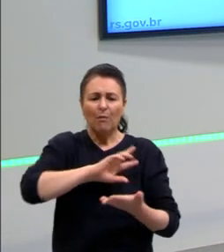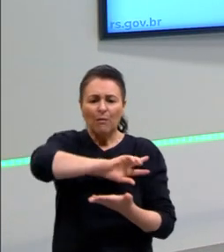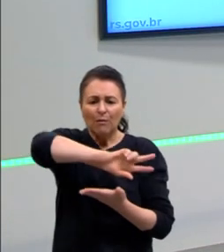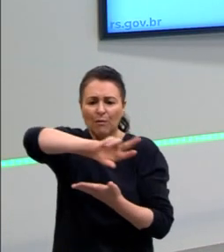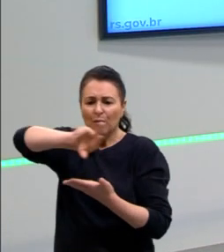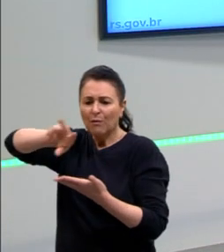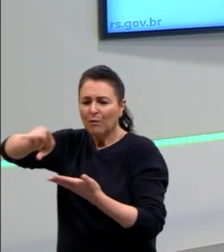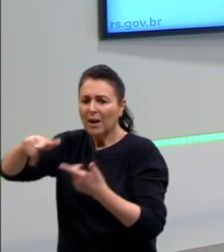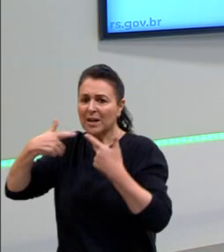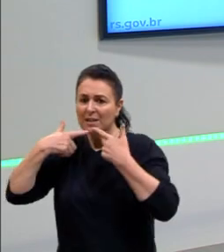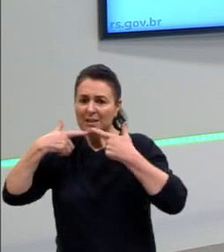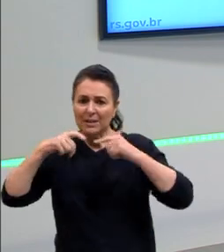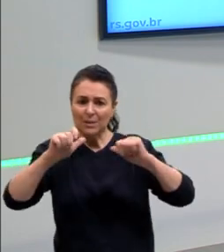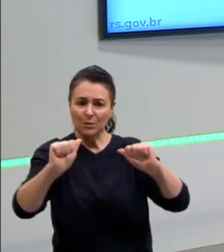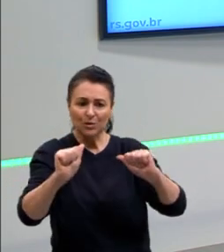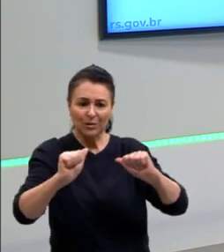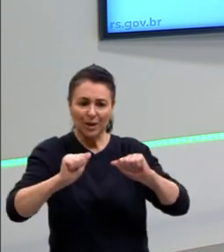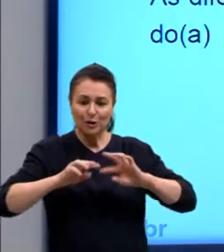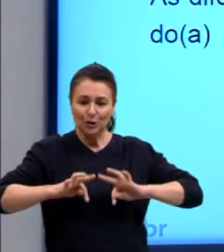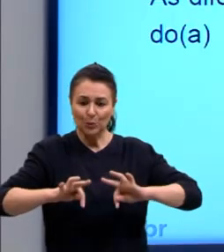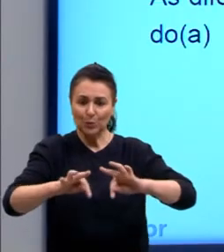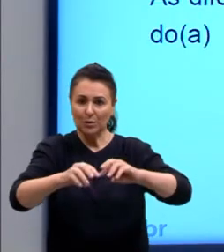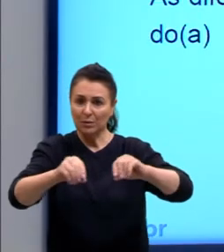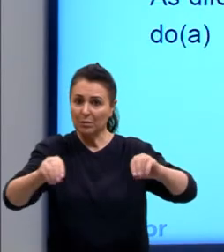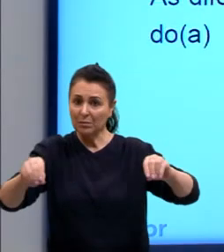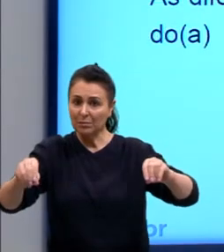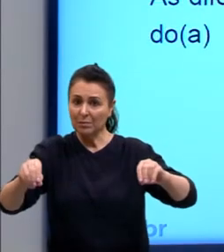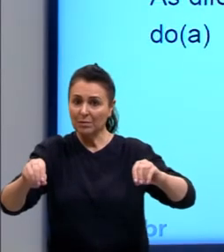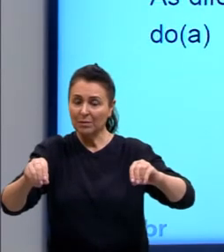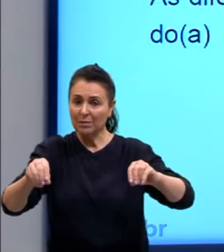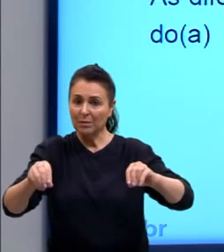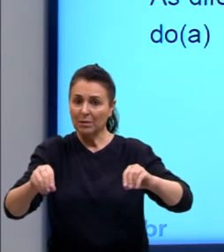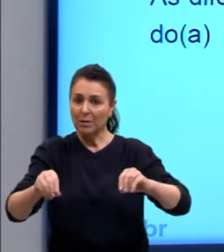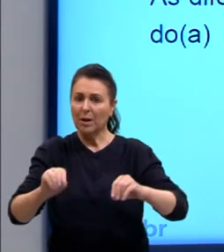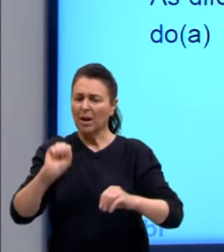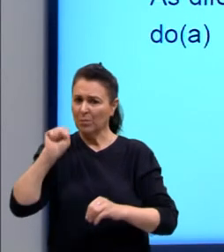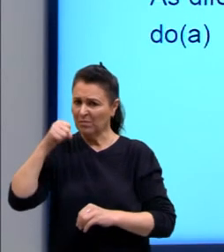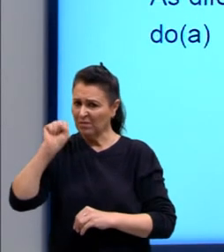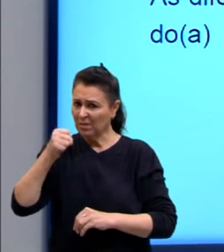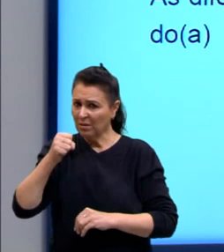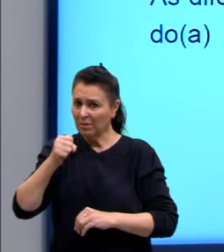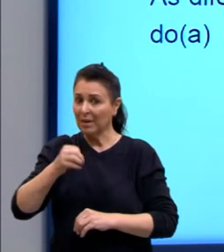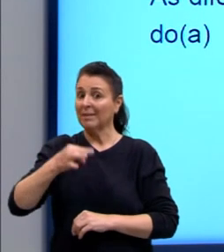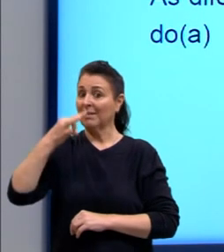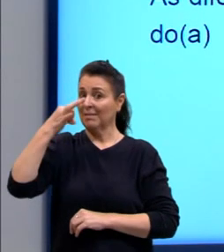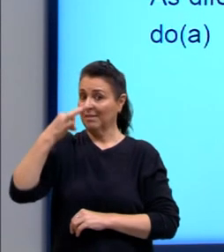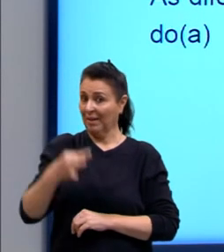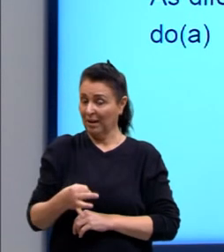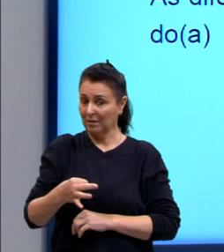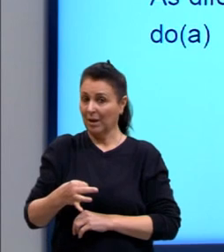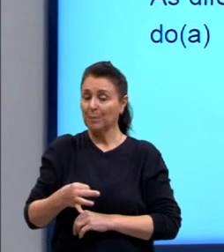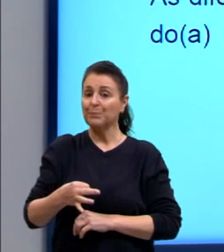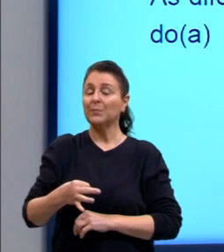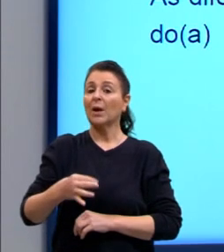Multiplicidade linguística do território. E aqui é uma afirmação que ela está correta. O continente africano tem